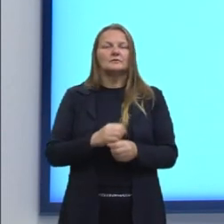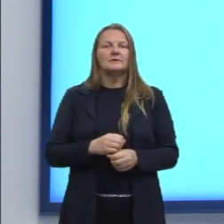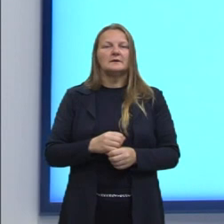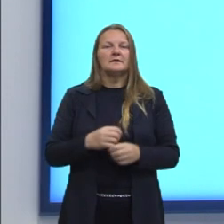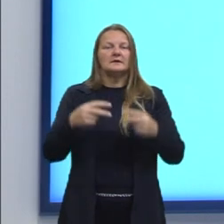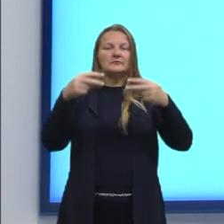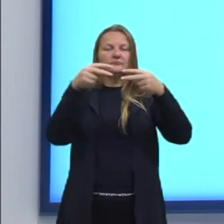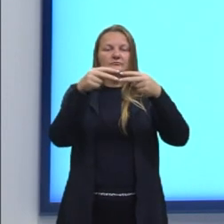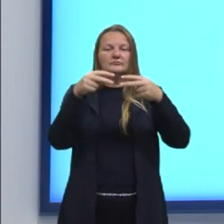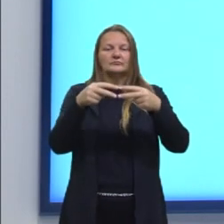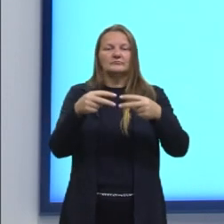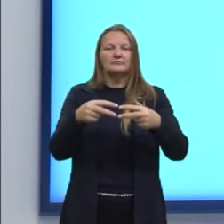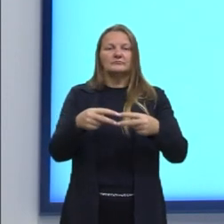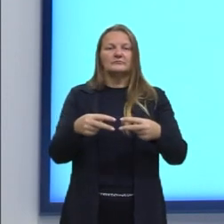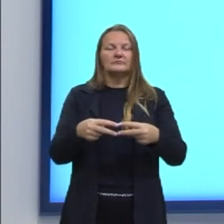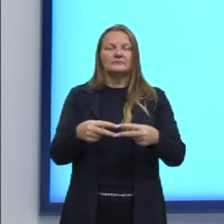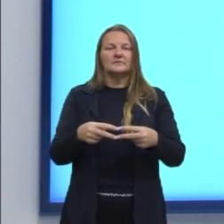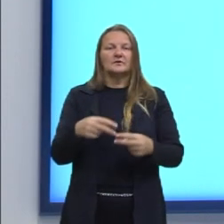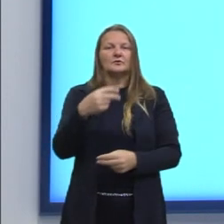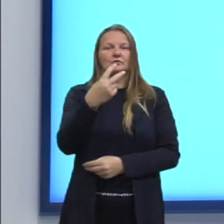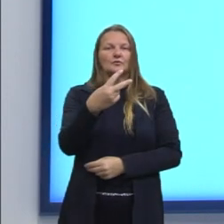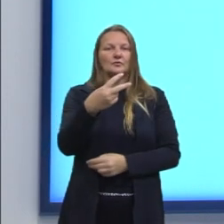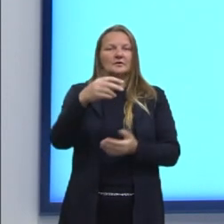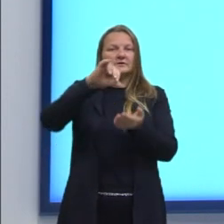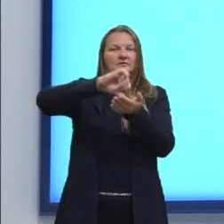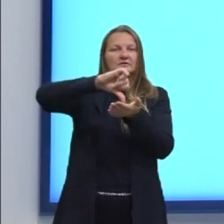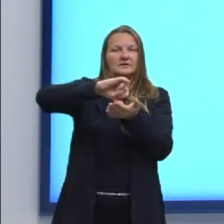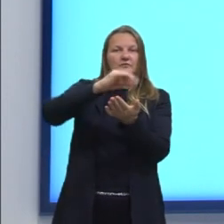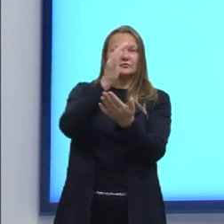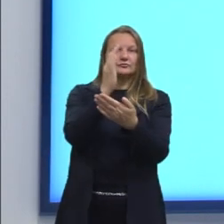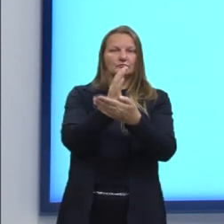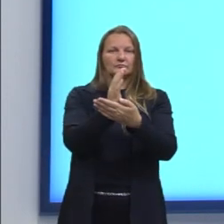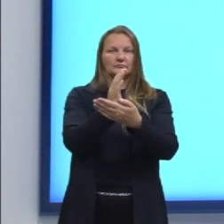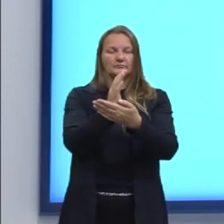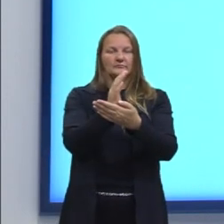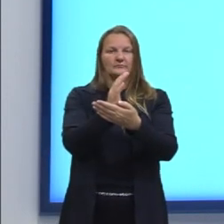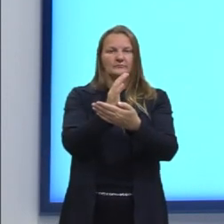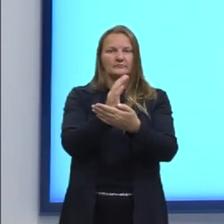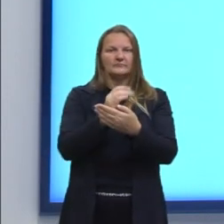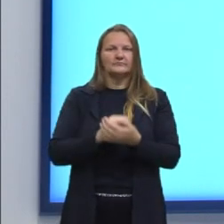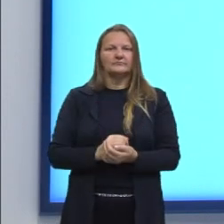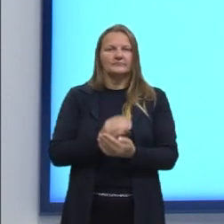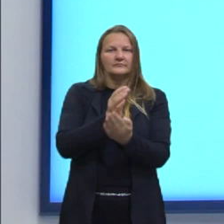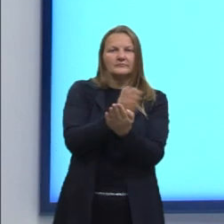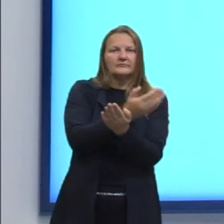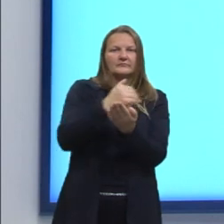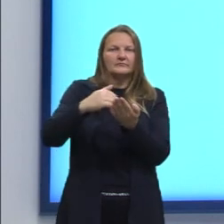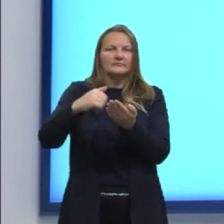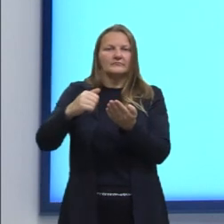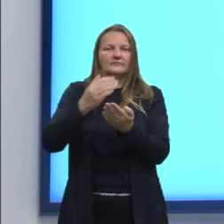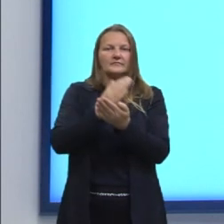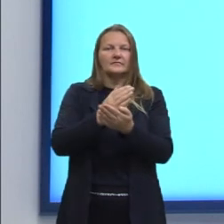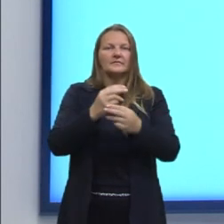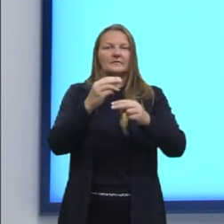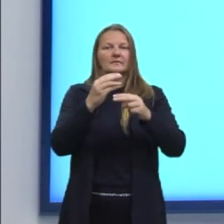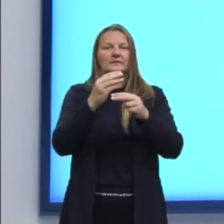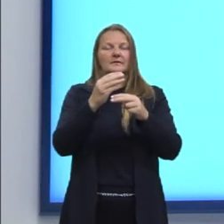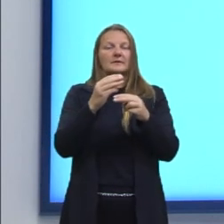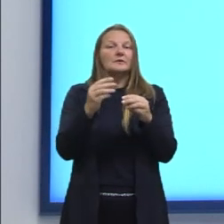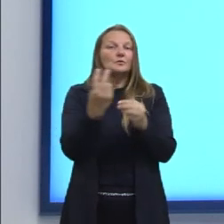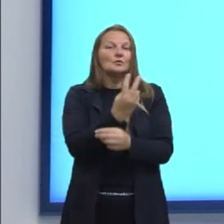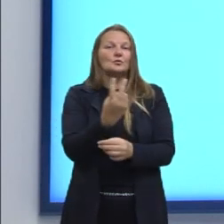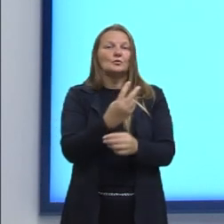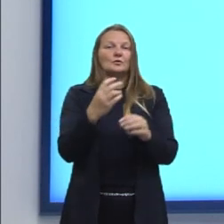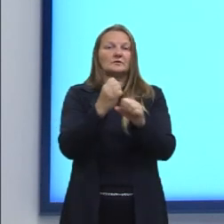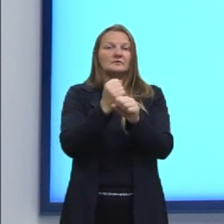termos, vai restar dois valores centrais. Aí, nesse caso, nós calculamos a média entre esses